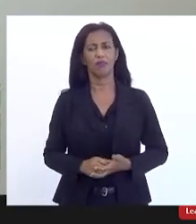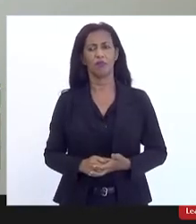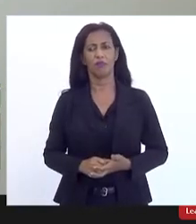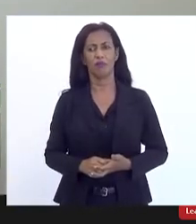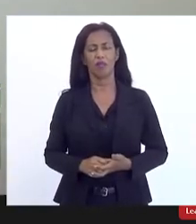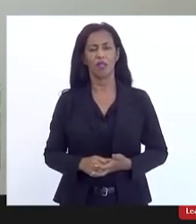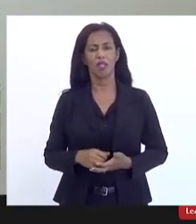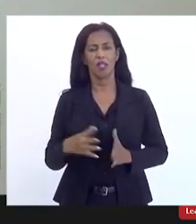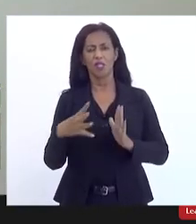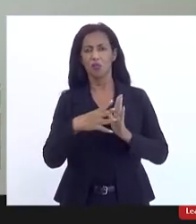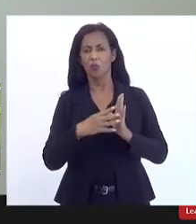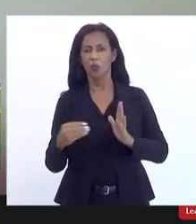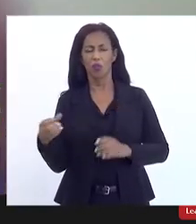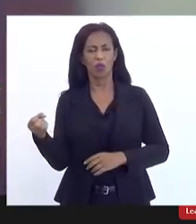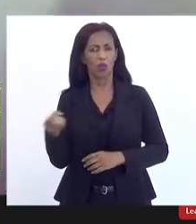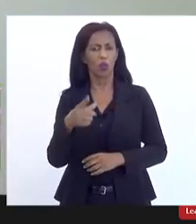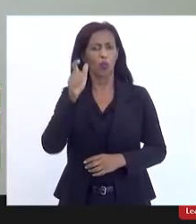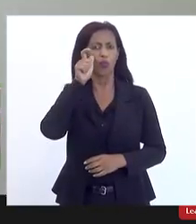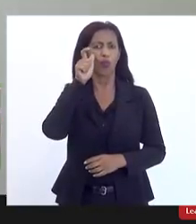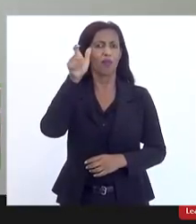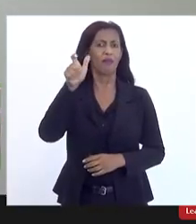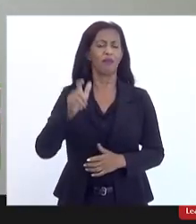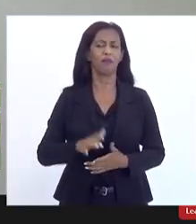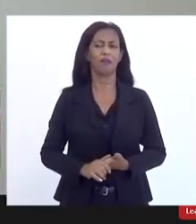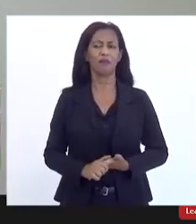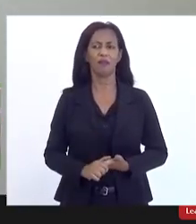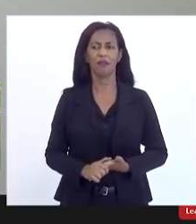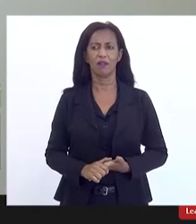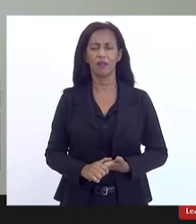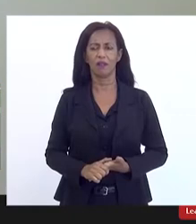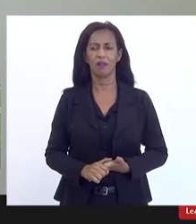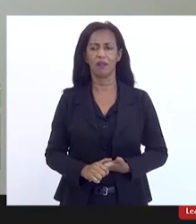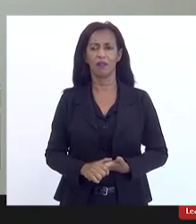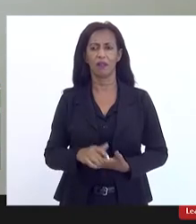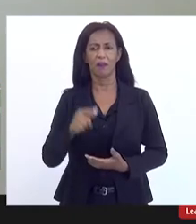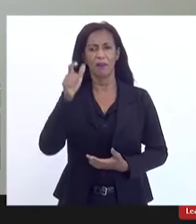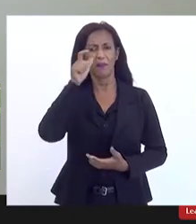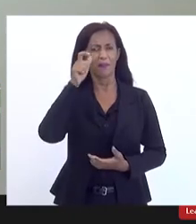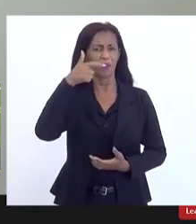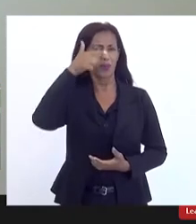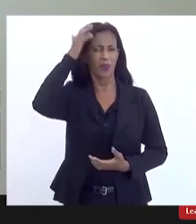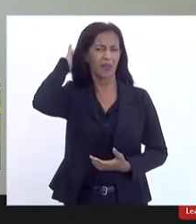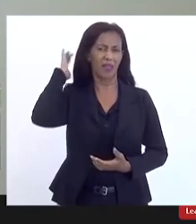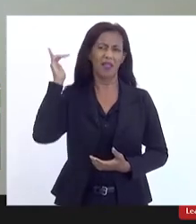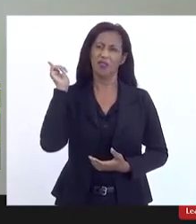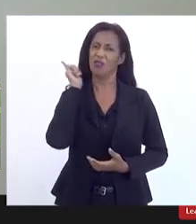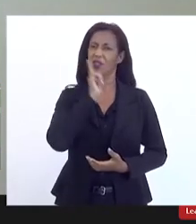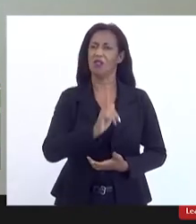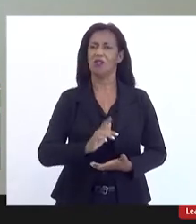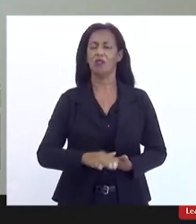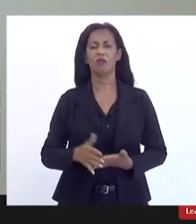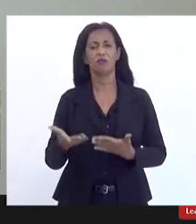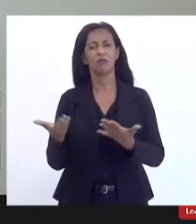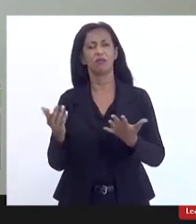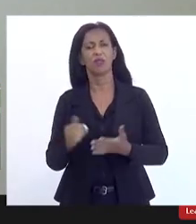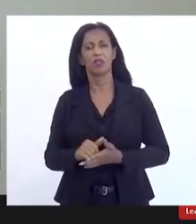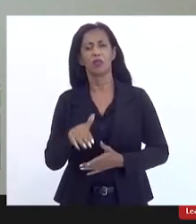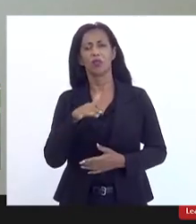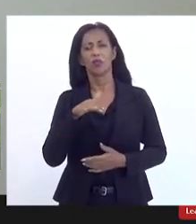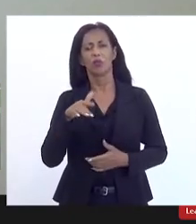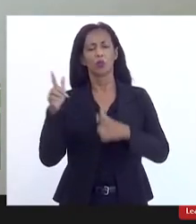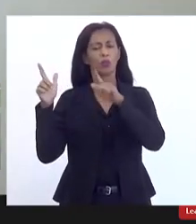modelagem aí foi para interesses Paulo Guedes Paulo Guedes ganhou aí espaço